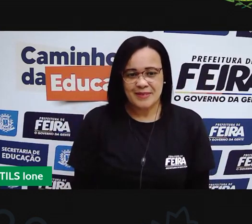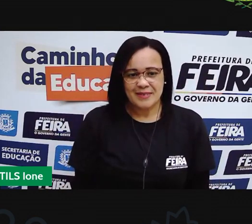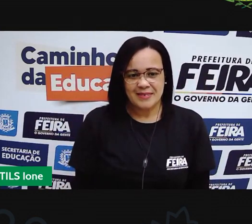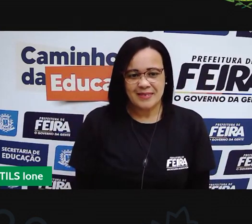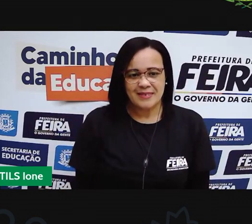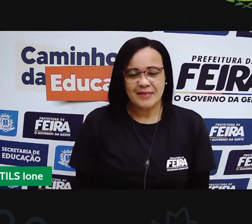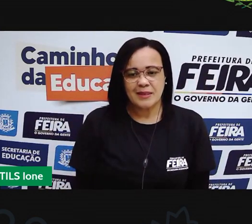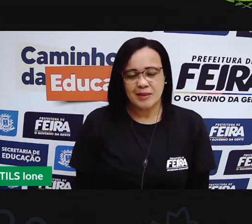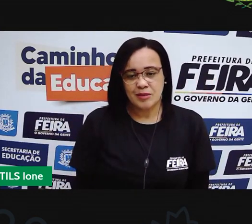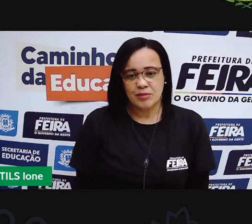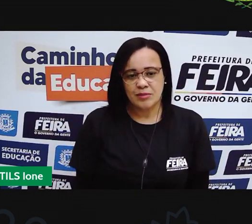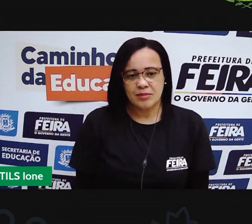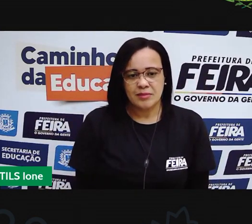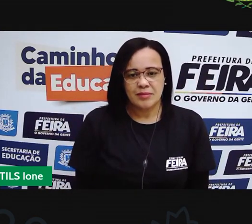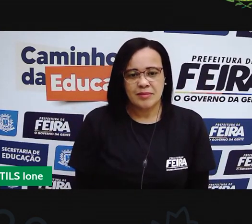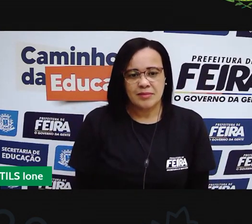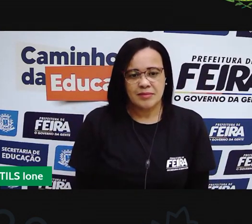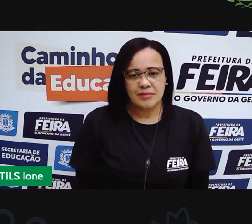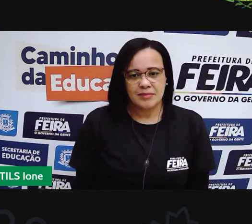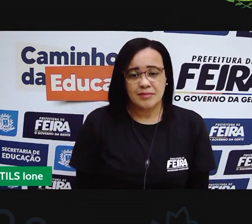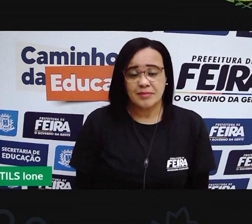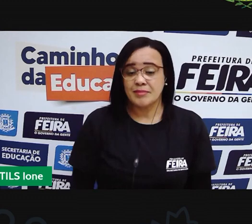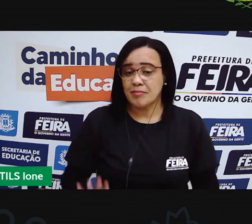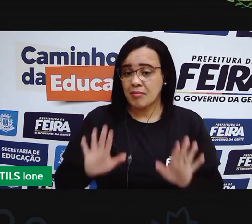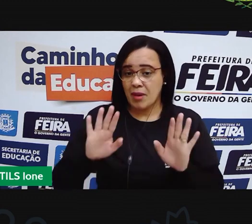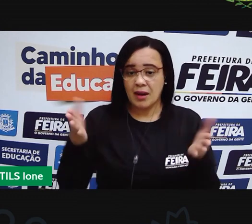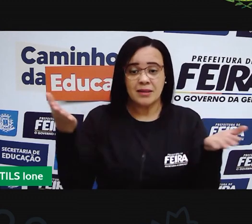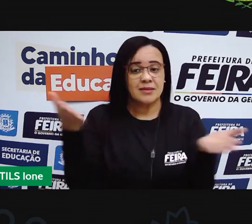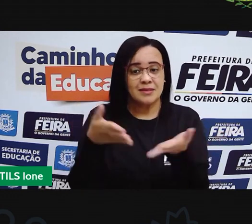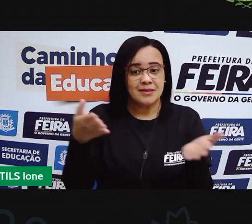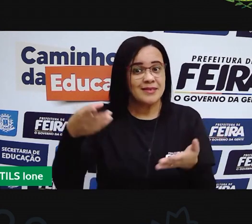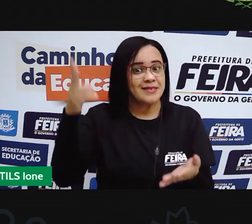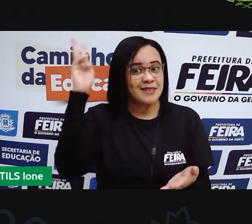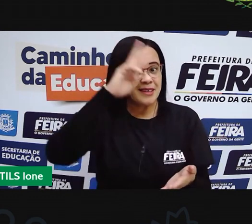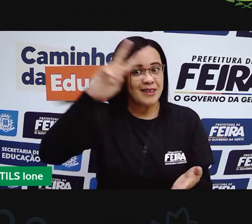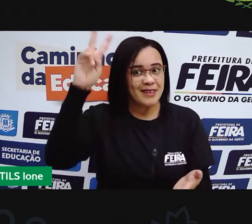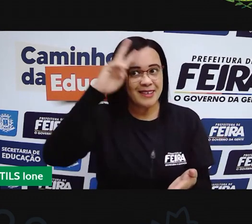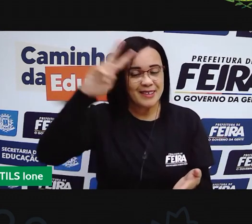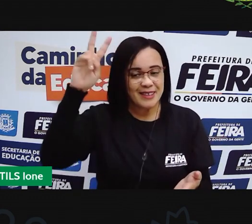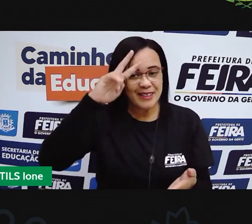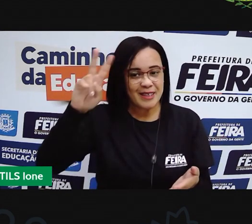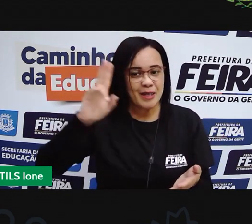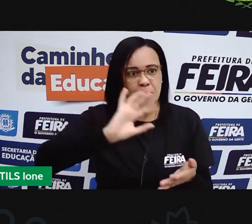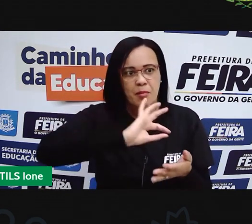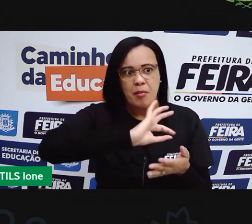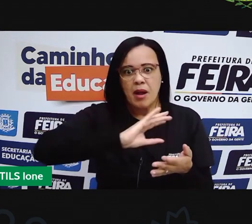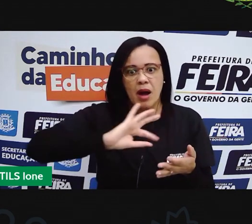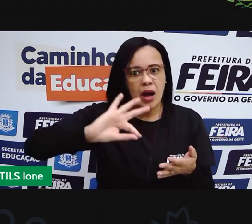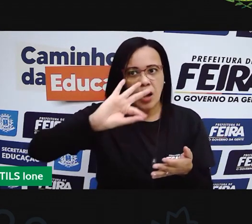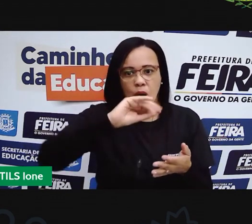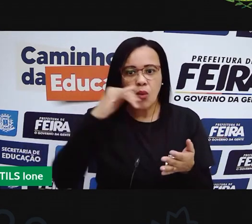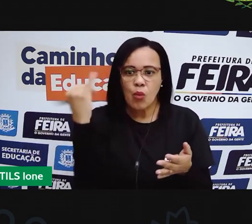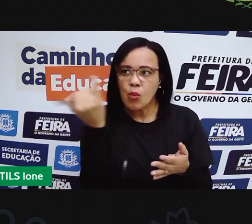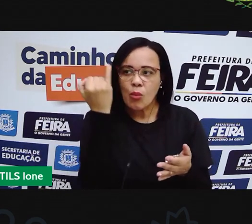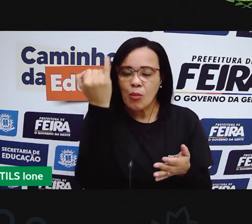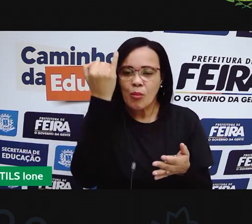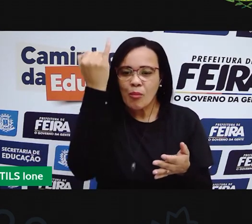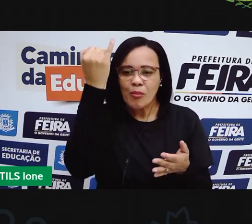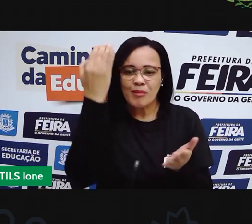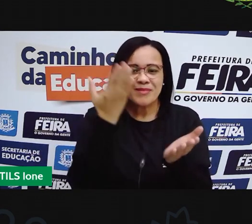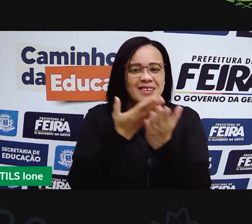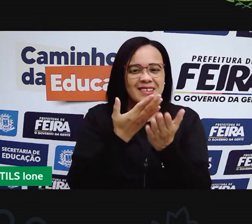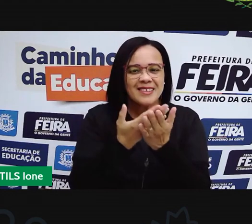momento de relembrar alguns pontos importantes que a foi vendo aqui